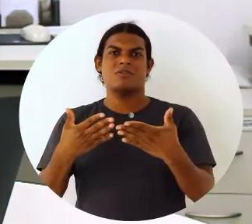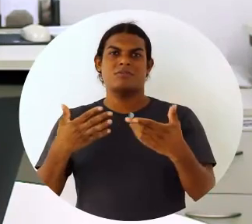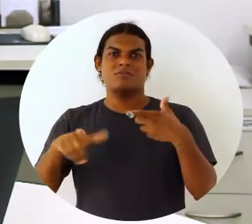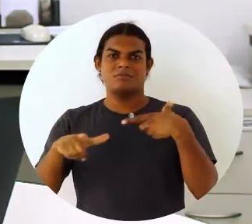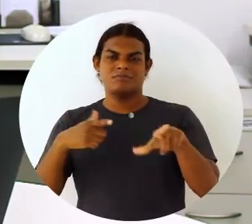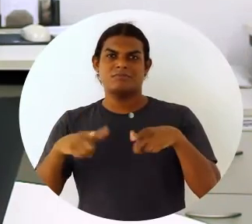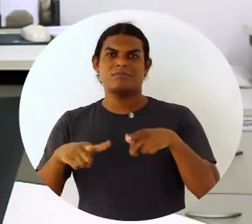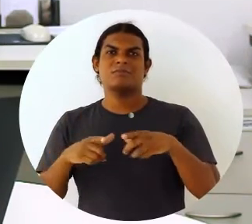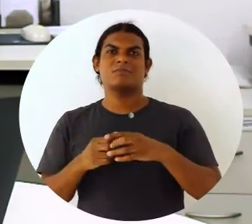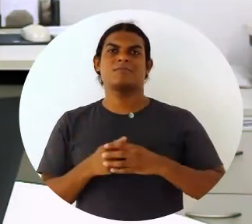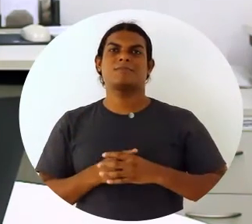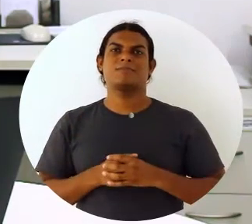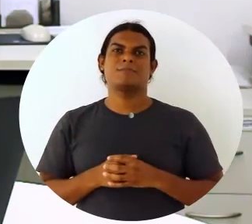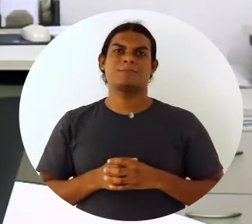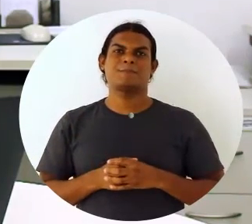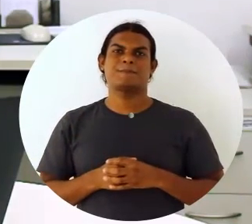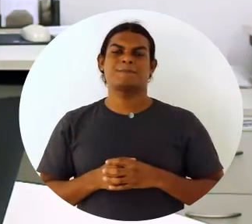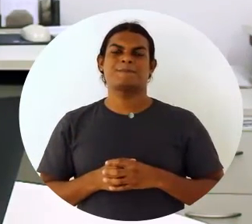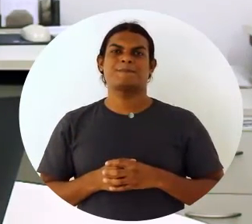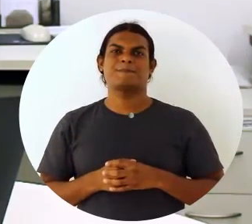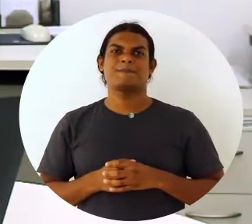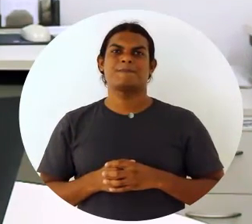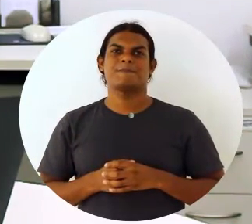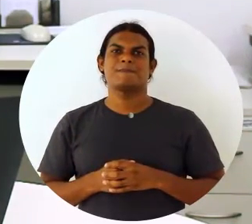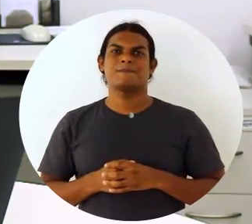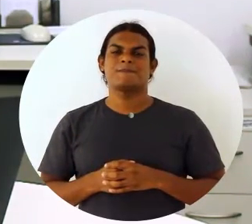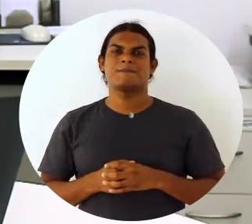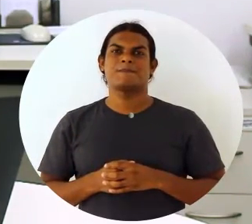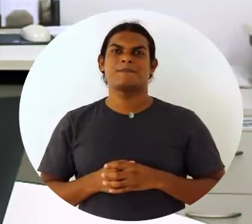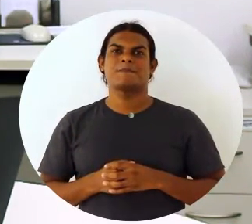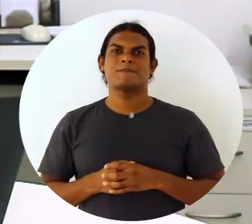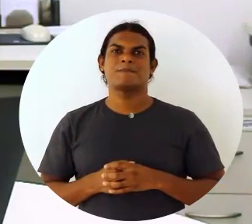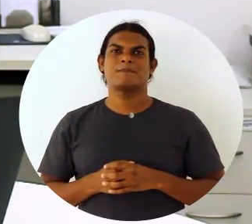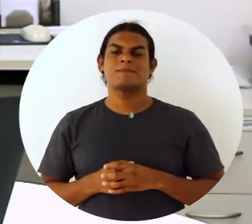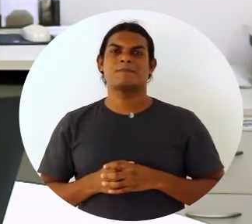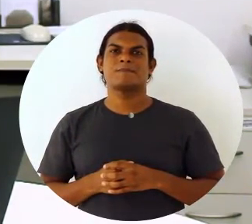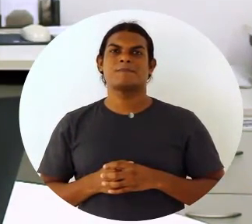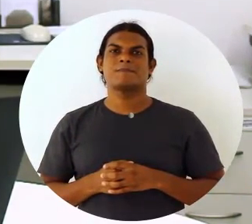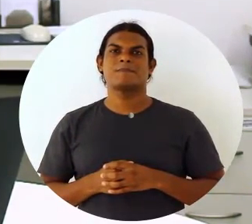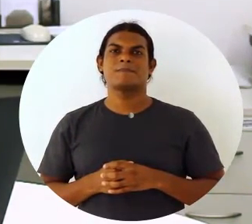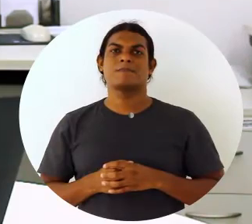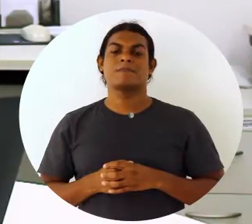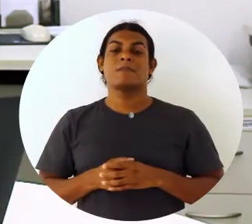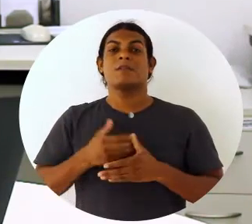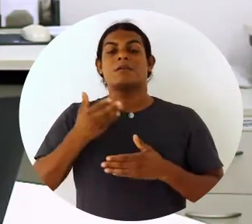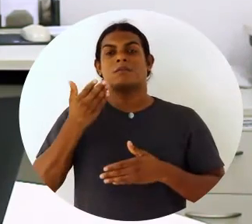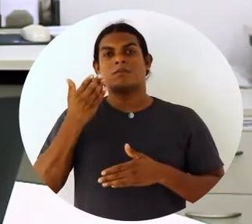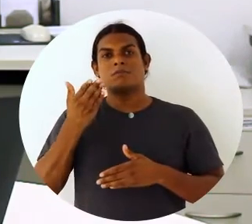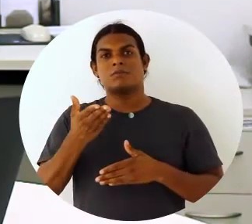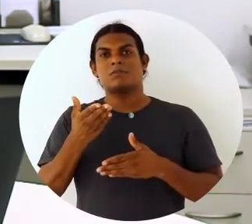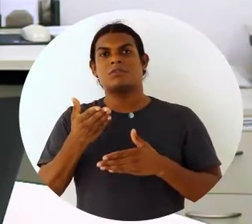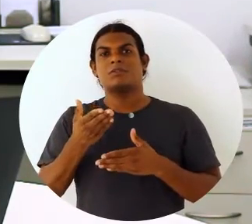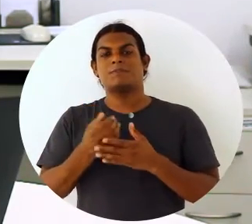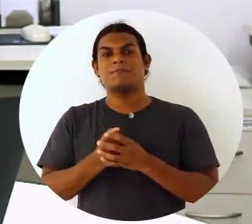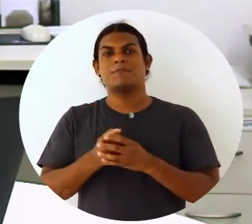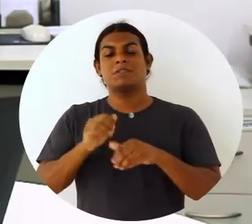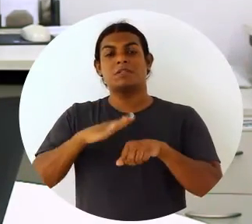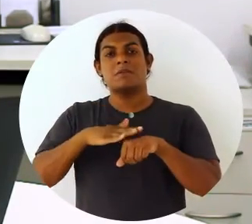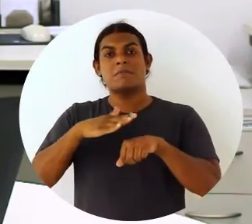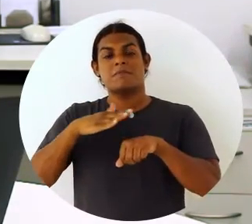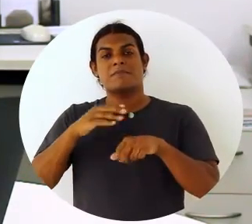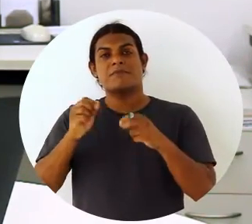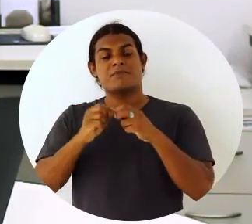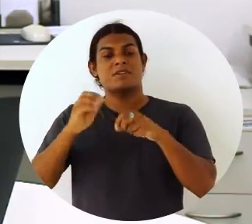mais ou que lhe pague menos só para você poder ter mais tranquilidade, para você ter mais liberdade e para você, de repente, exercer melhor a sua atividade.